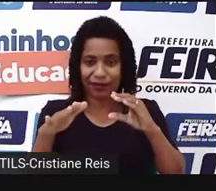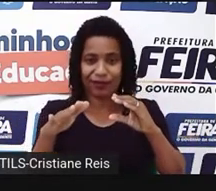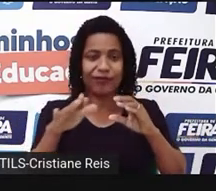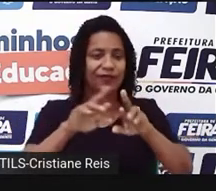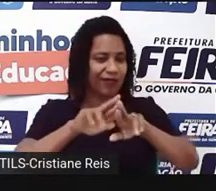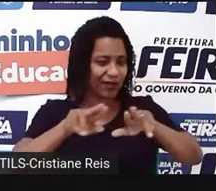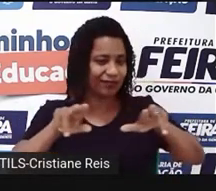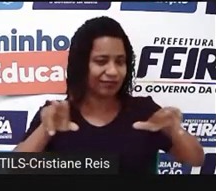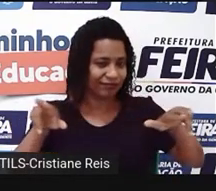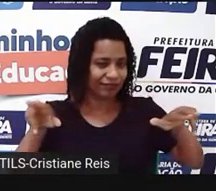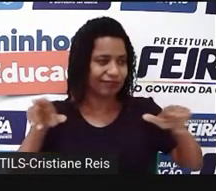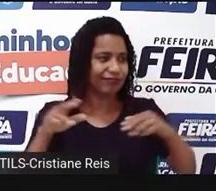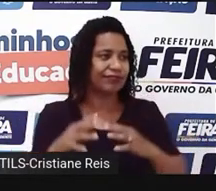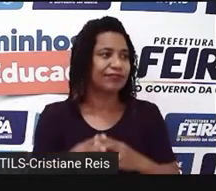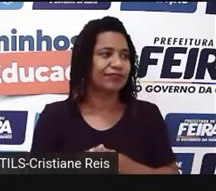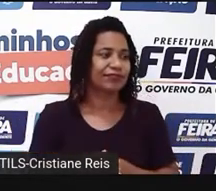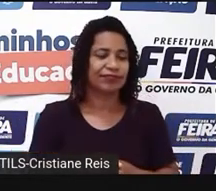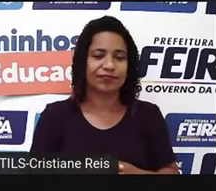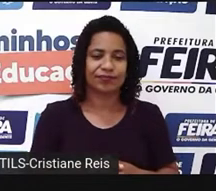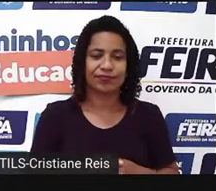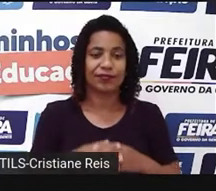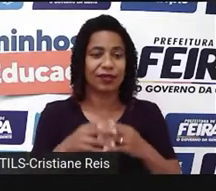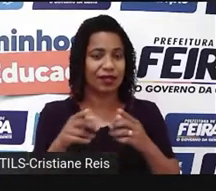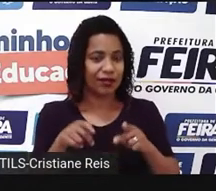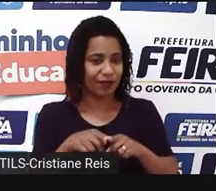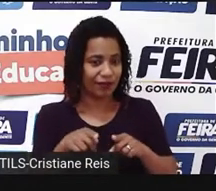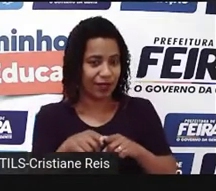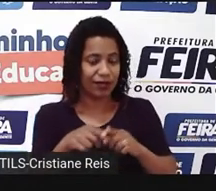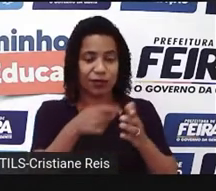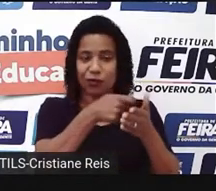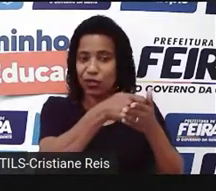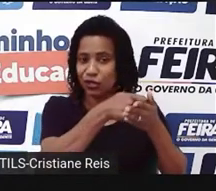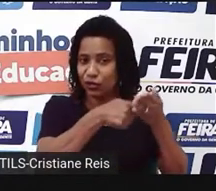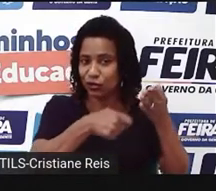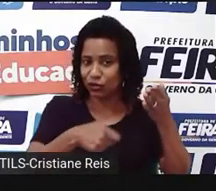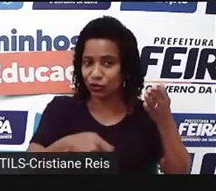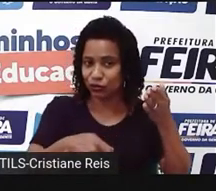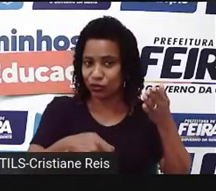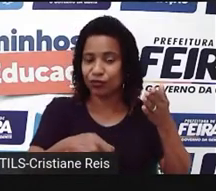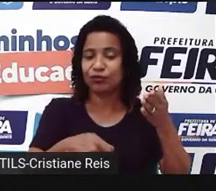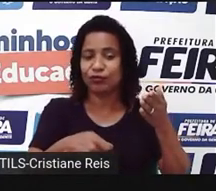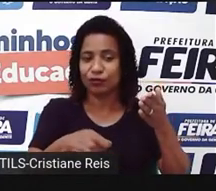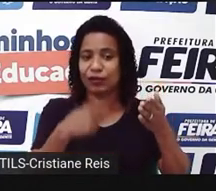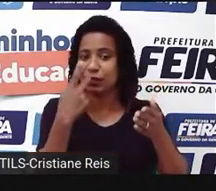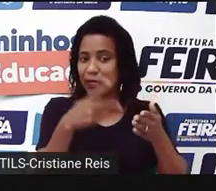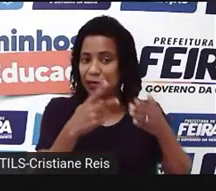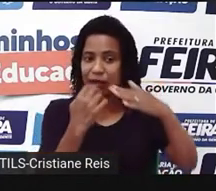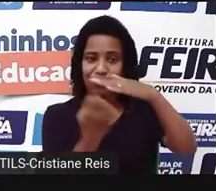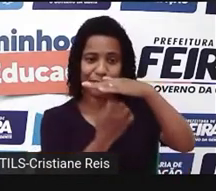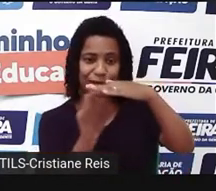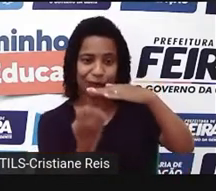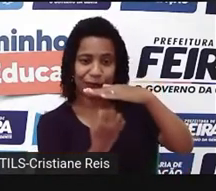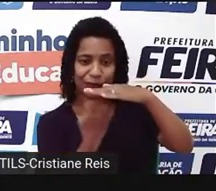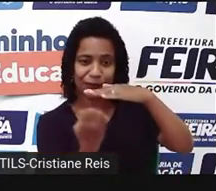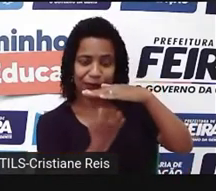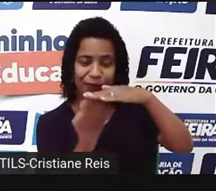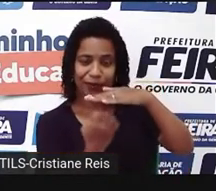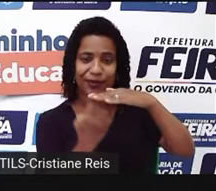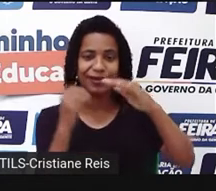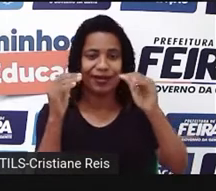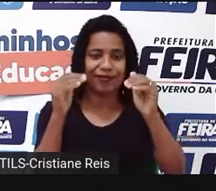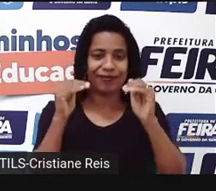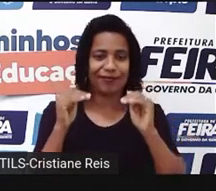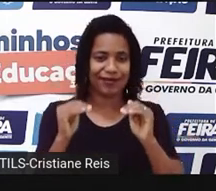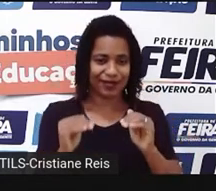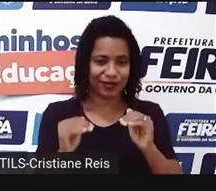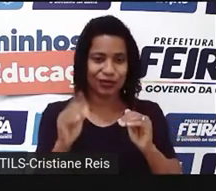enfim, o número, o registro, né? Na verdade, oficial da empresa. E aqui abaixo, nós